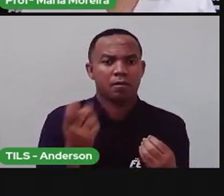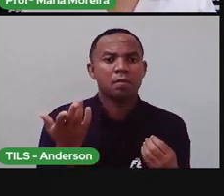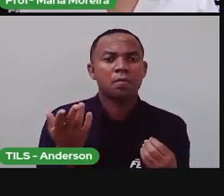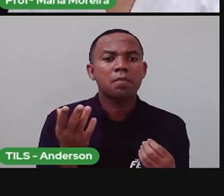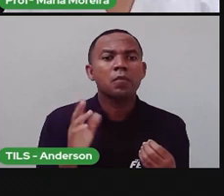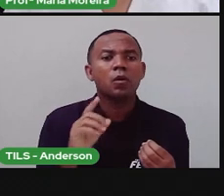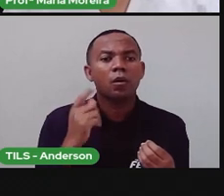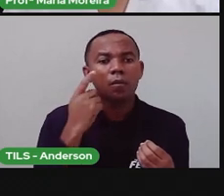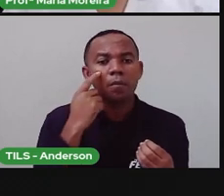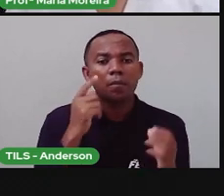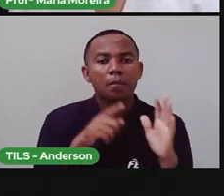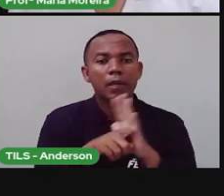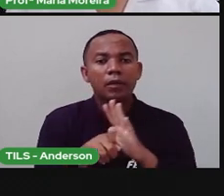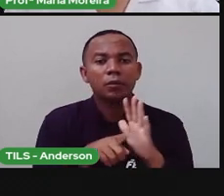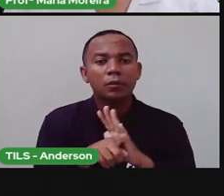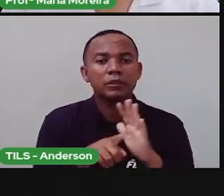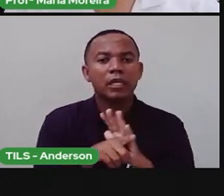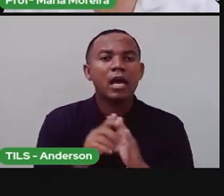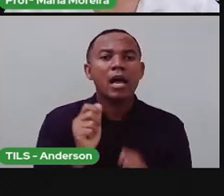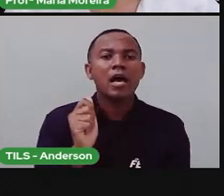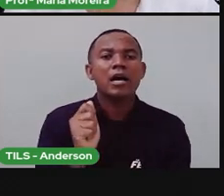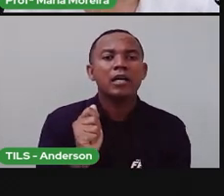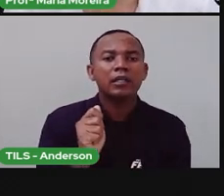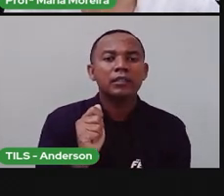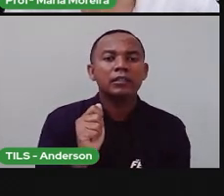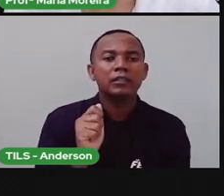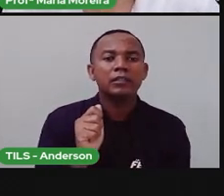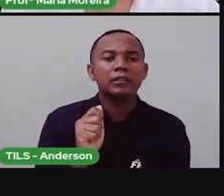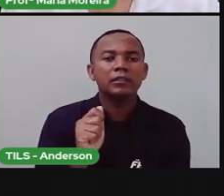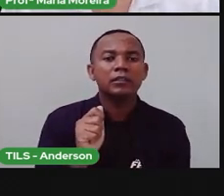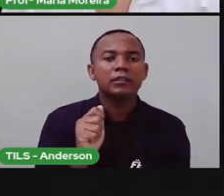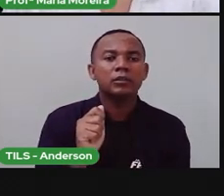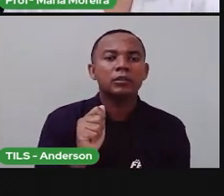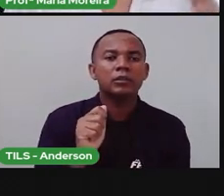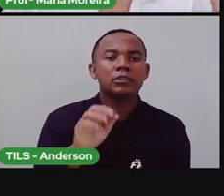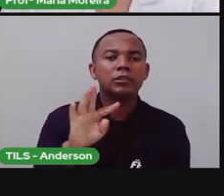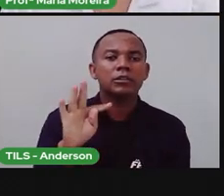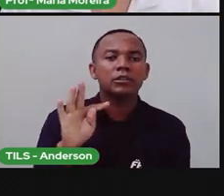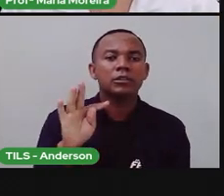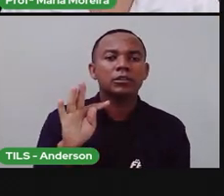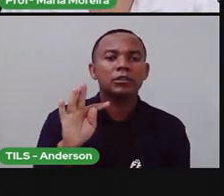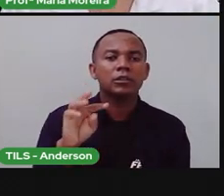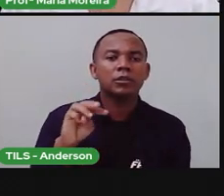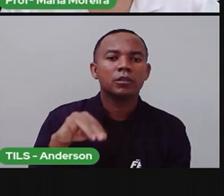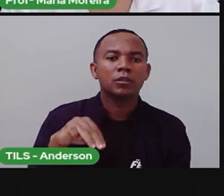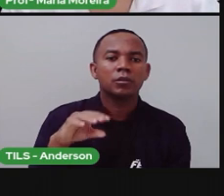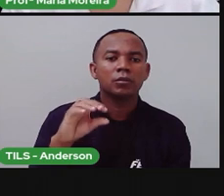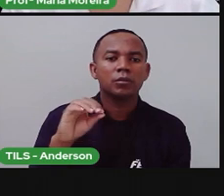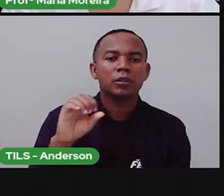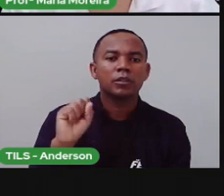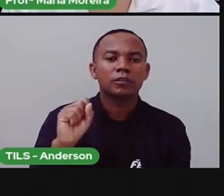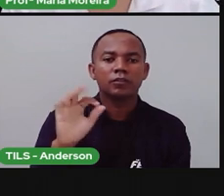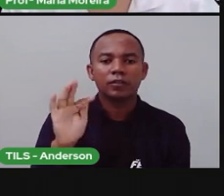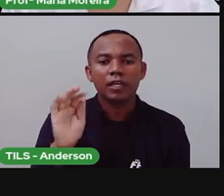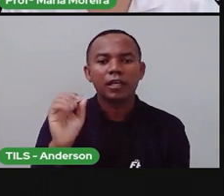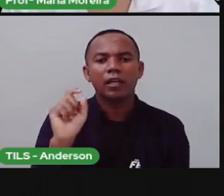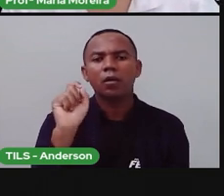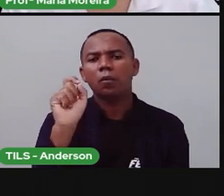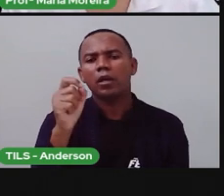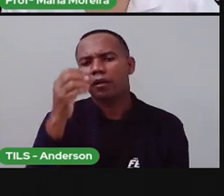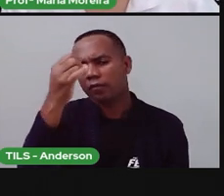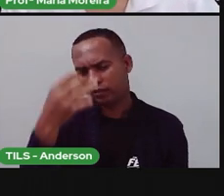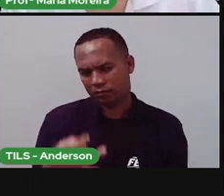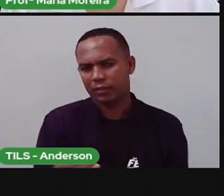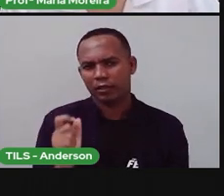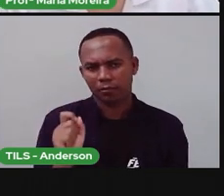atmosfera? Pra Maria e professor Anderson ensinaram esse conteúdo aí hoje pra gente. Vamos que vamos.